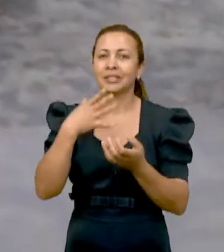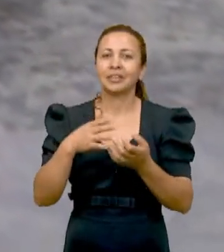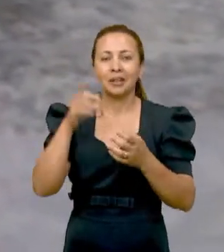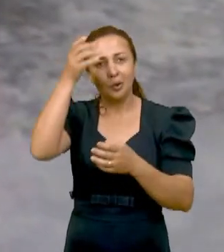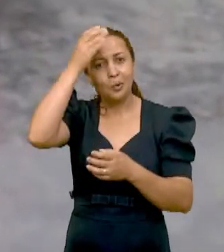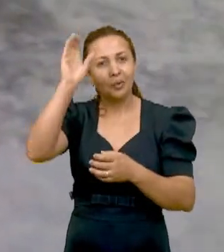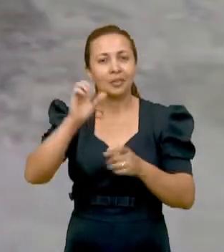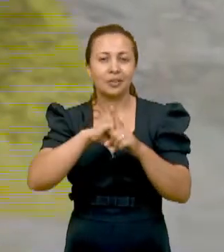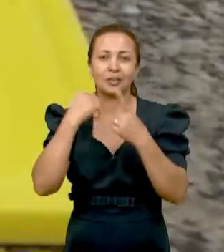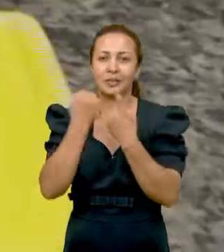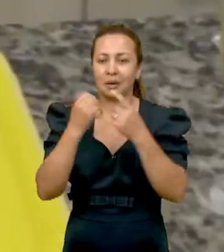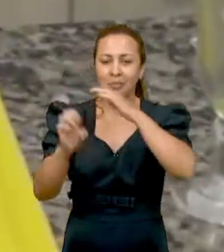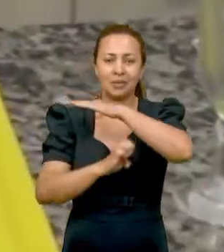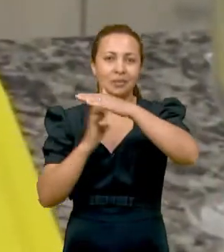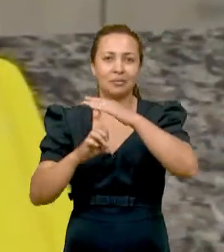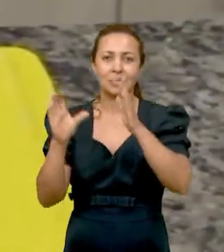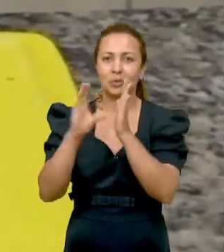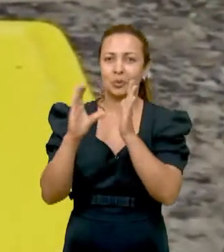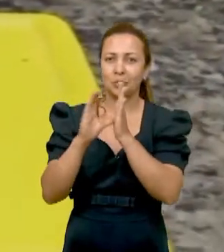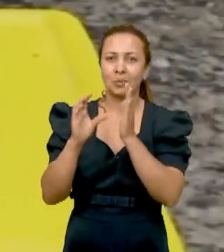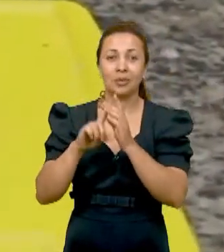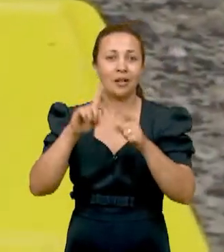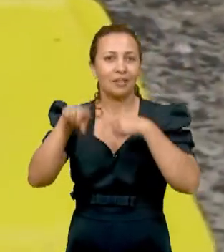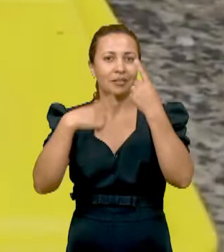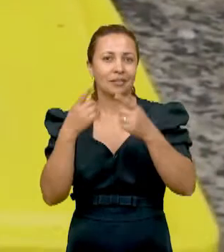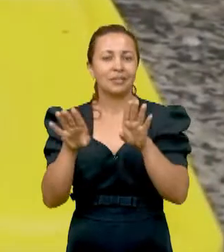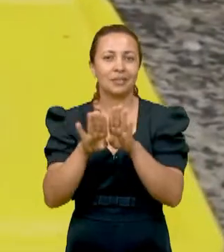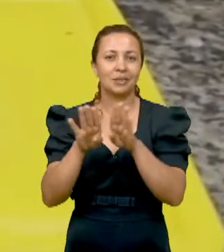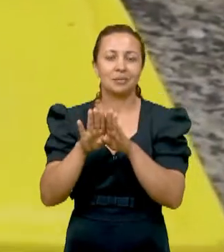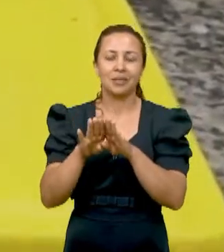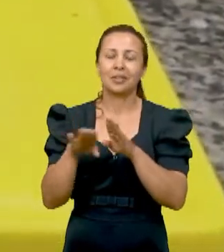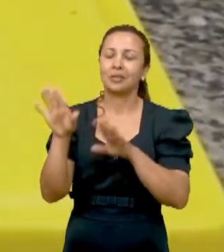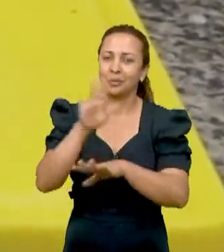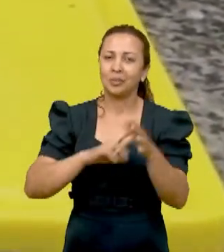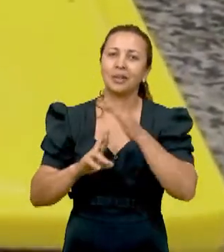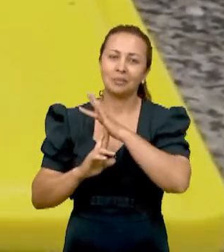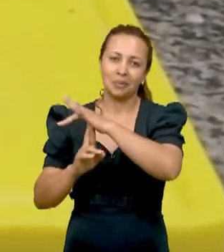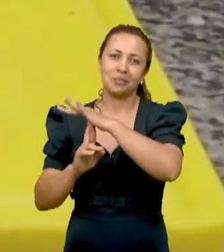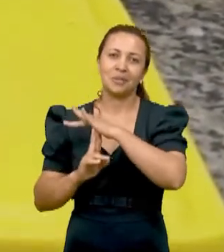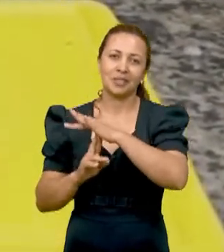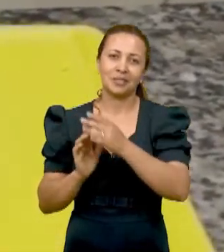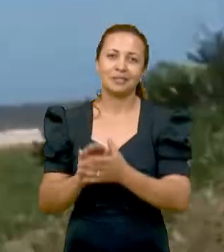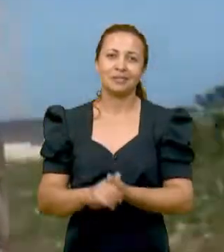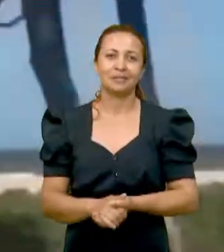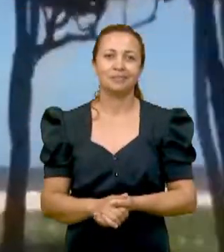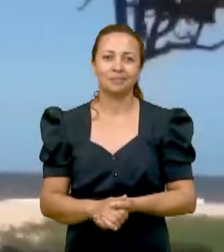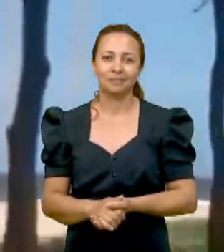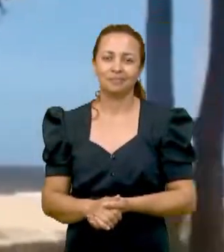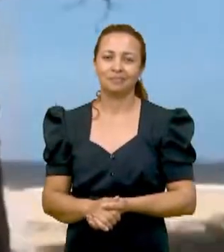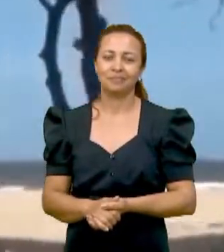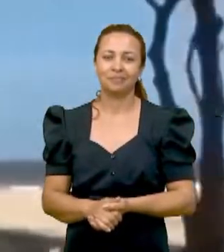sociais e culturais para empresas e comunidades. Além, é claro, de preservar o meio ambiente.